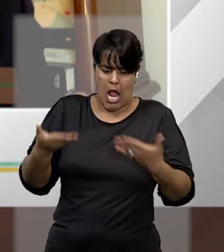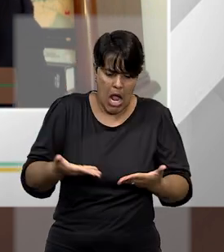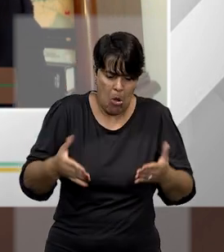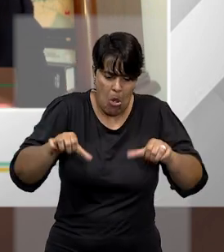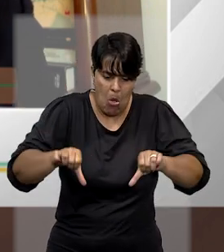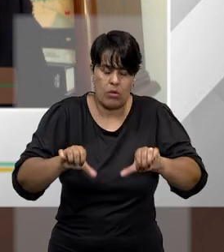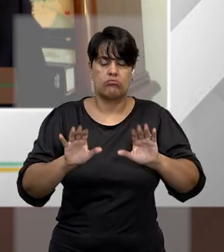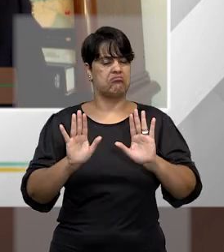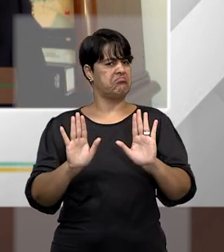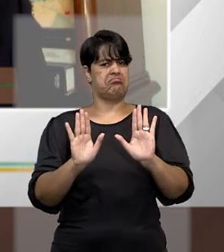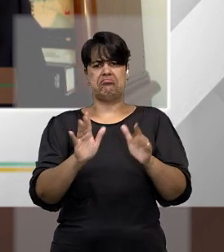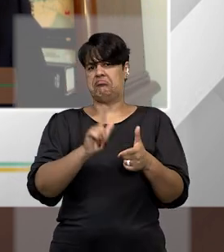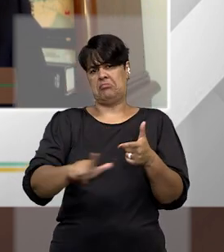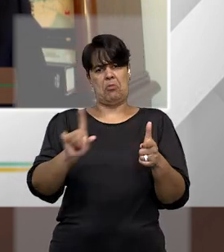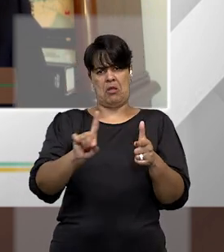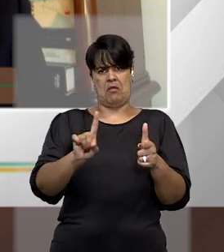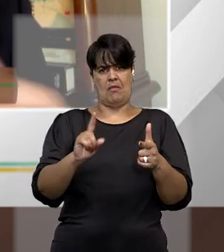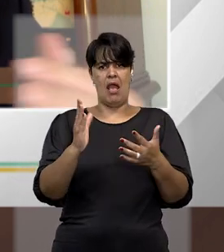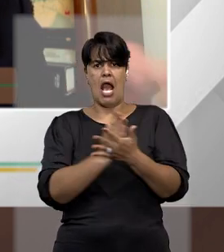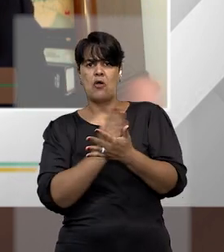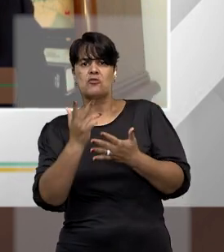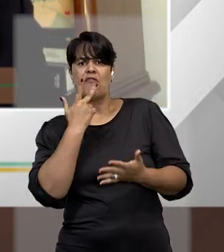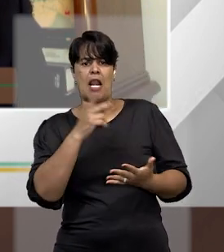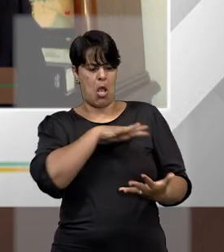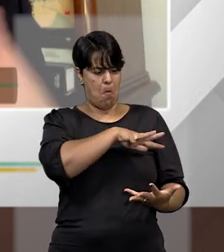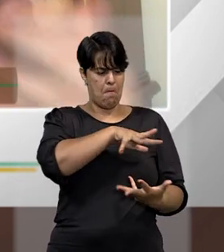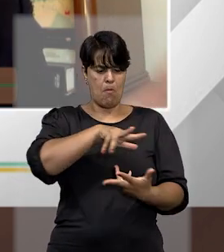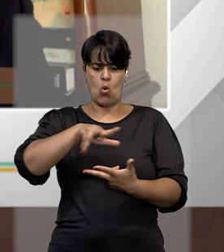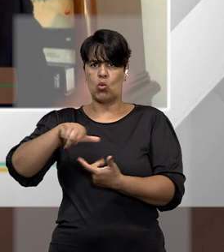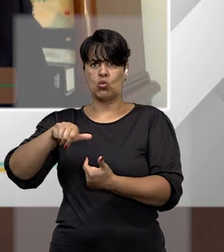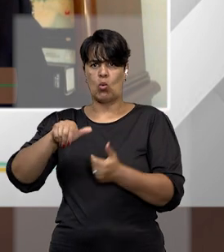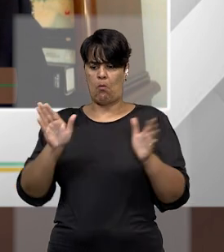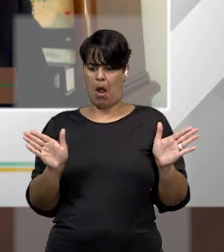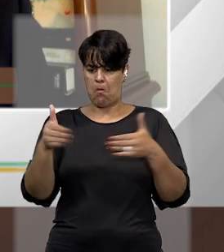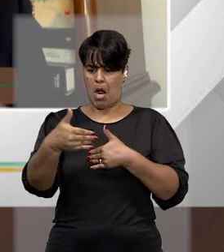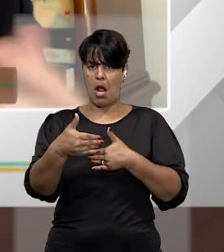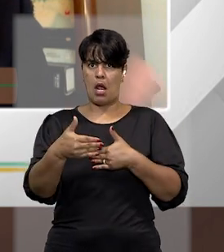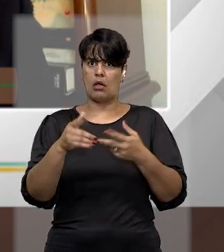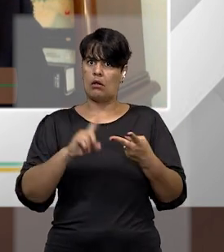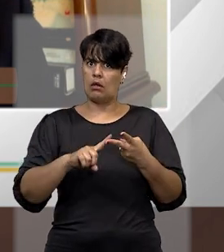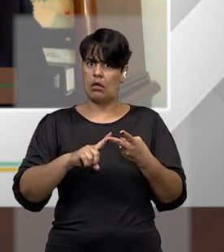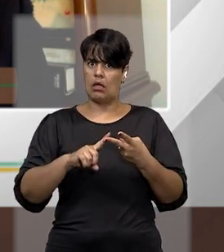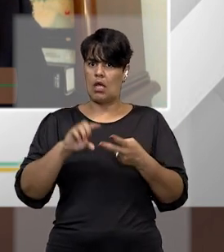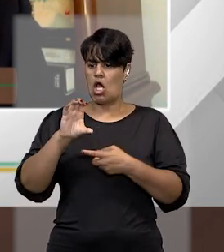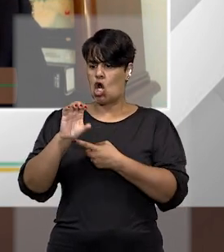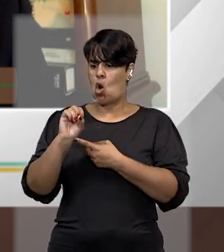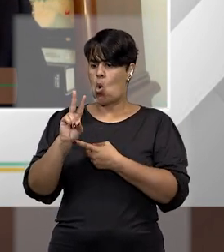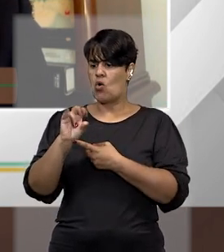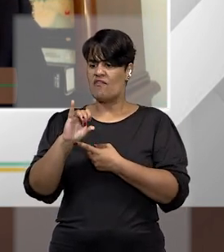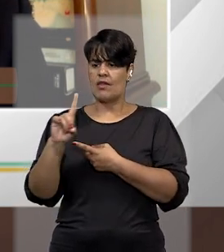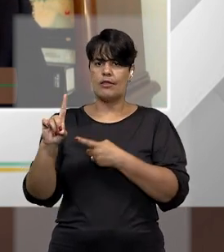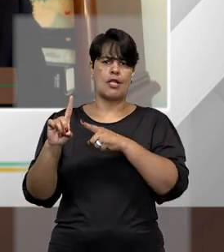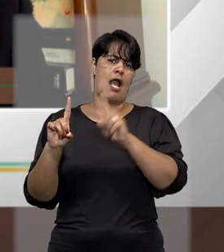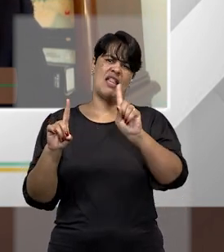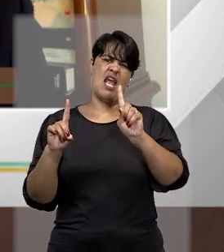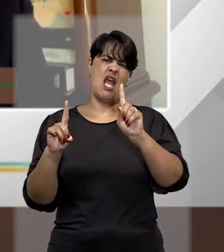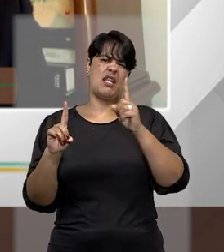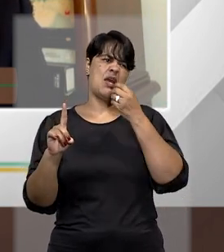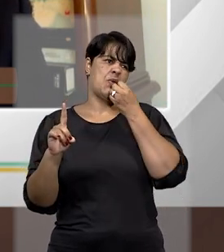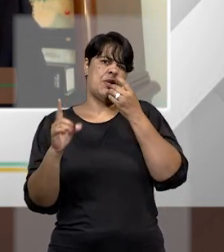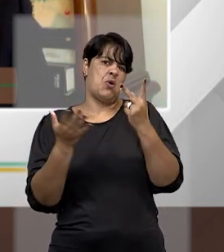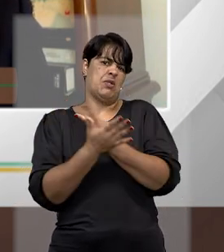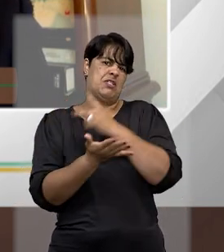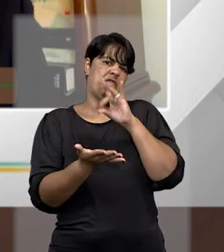é plana, que a Covid foi uma uma alucinação coletiva e coisas do tipo. Isso não tem